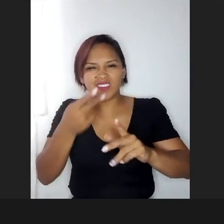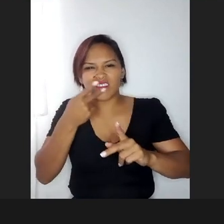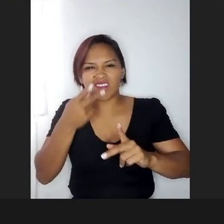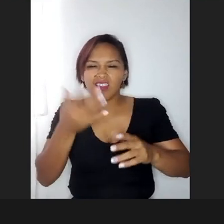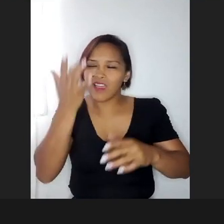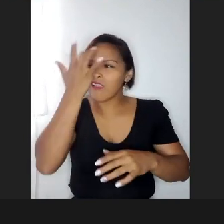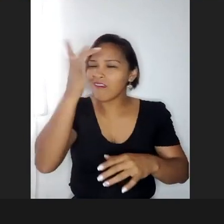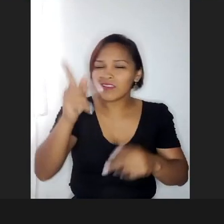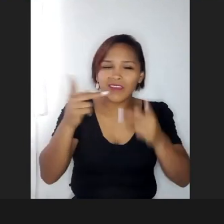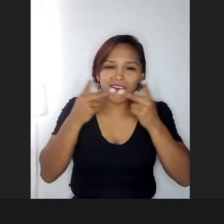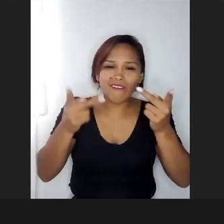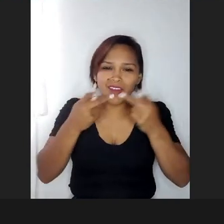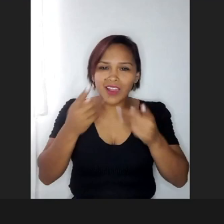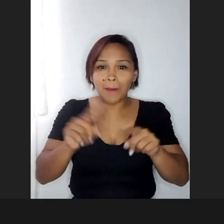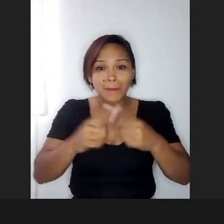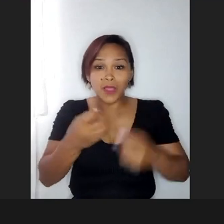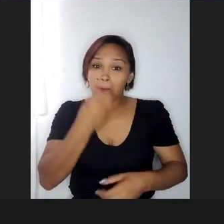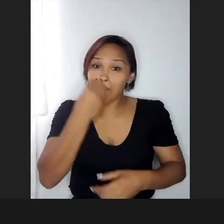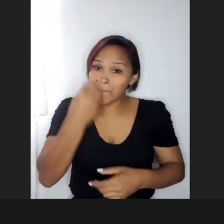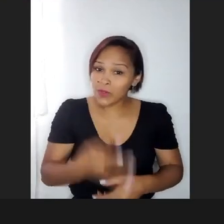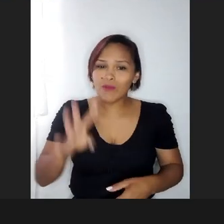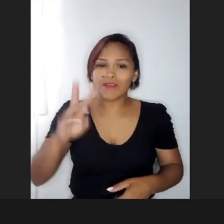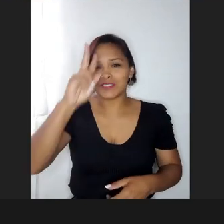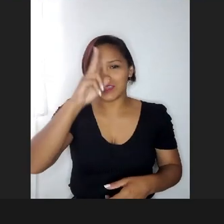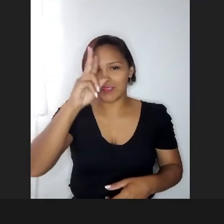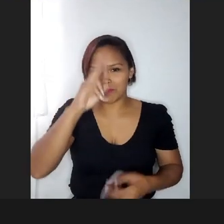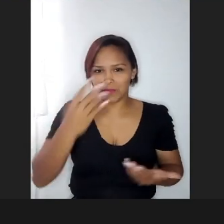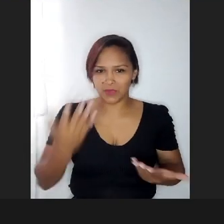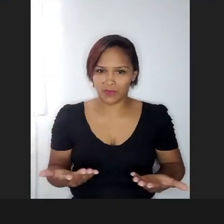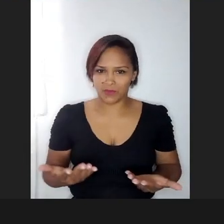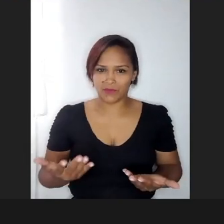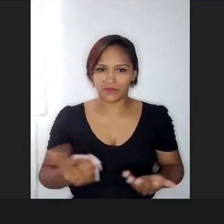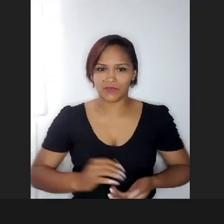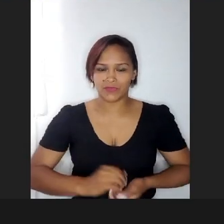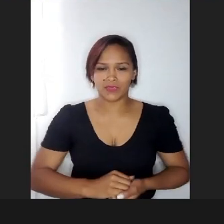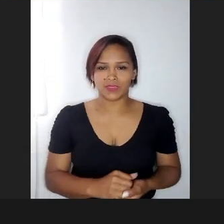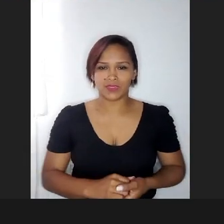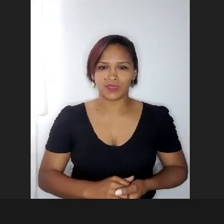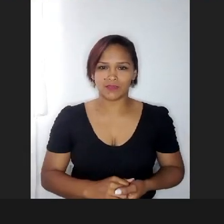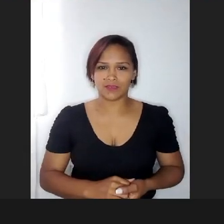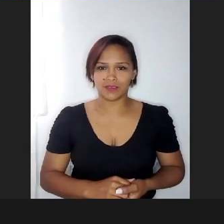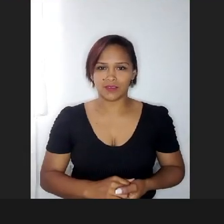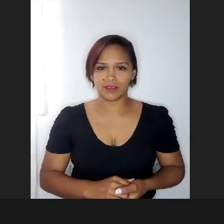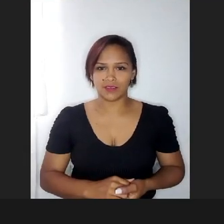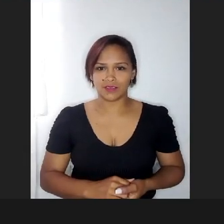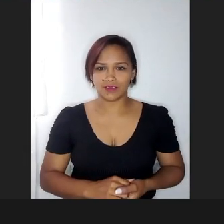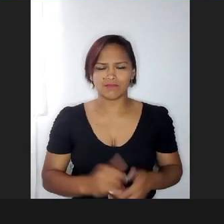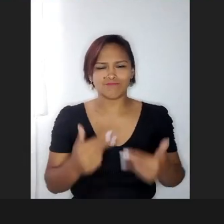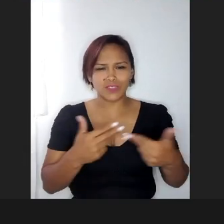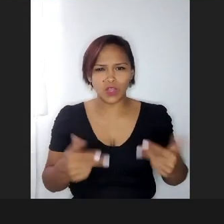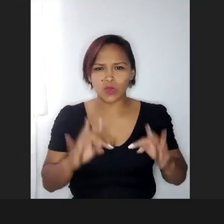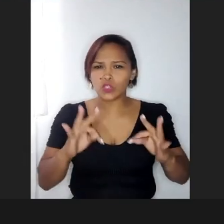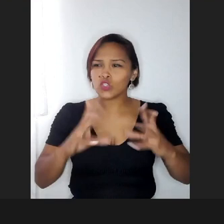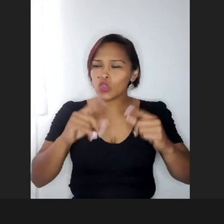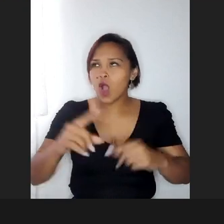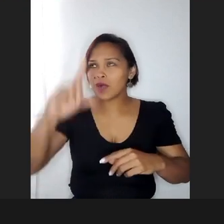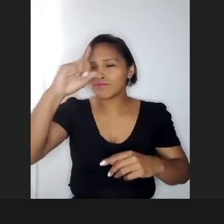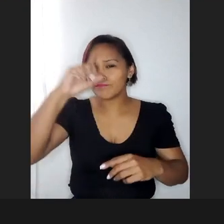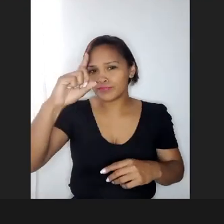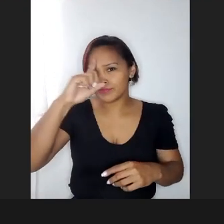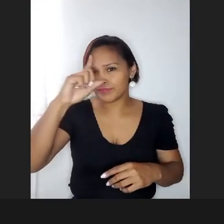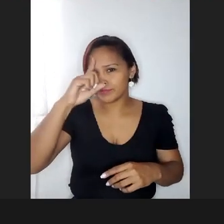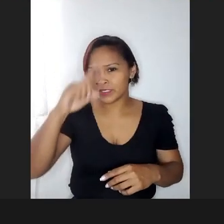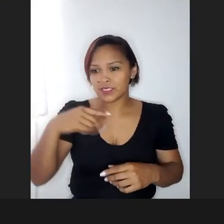deve ter falado sobre isso, mas que bom que você lembrou, isso, é, é algo que todos os dias, tá muito